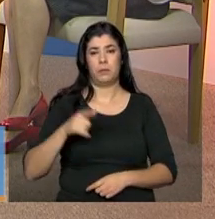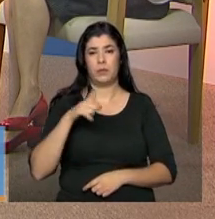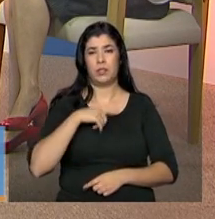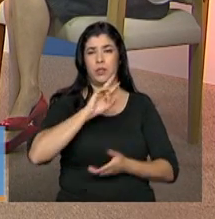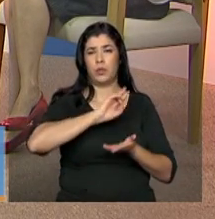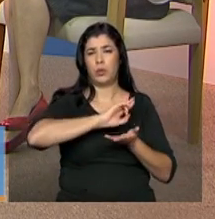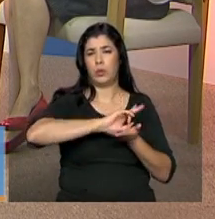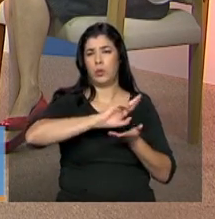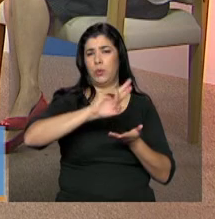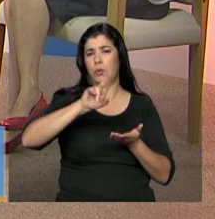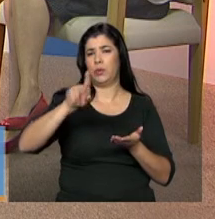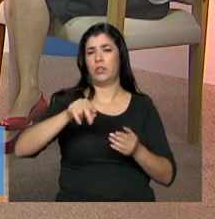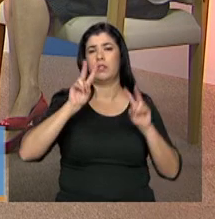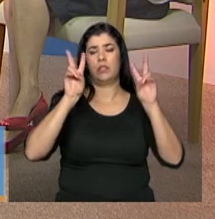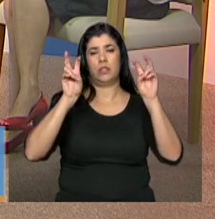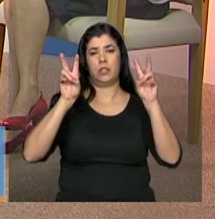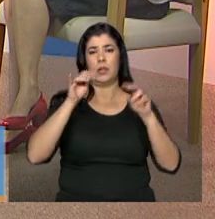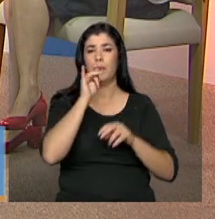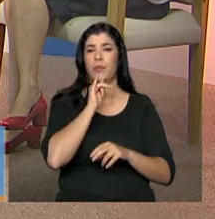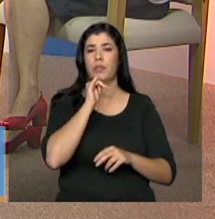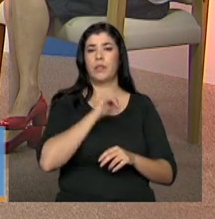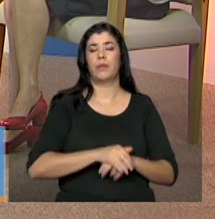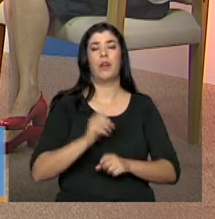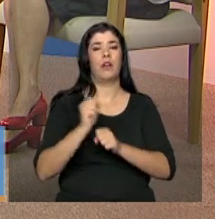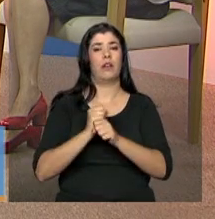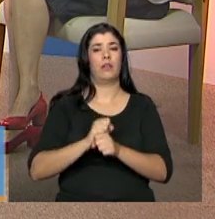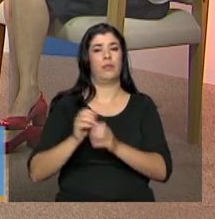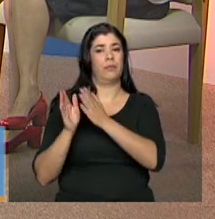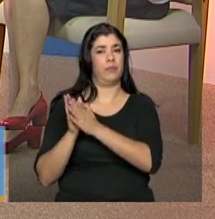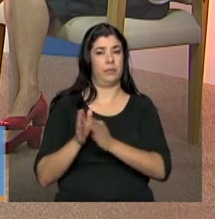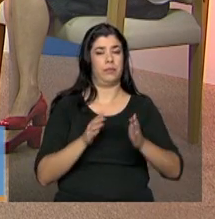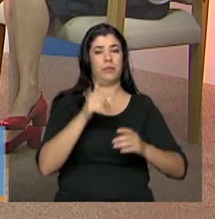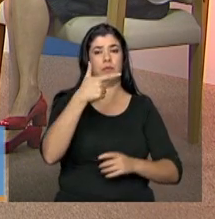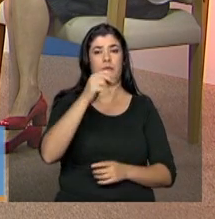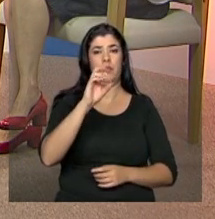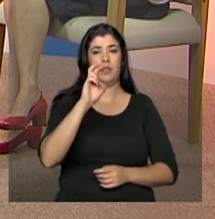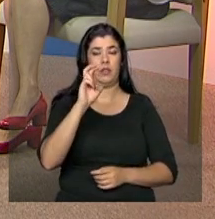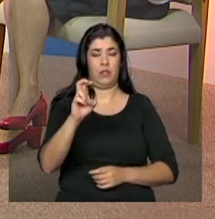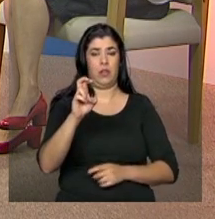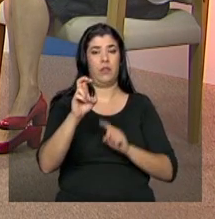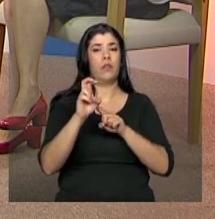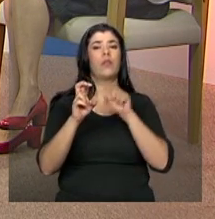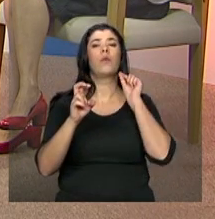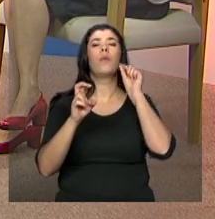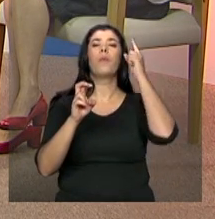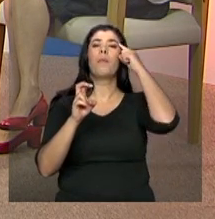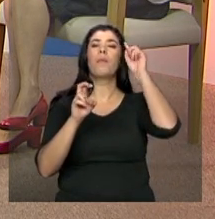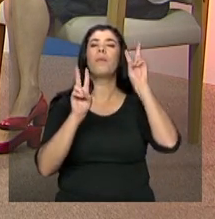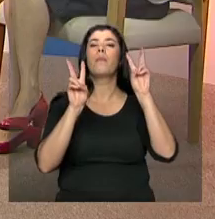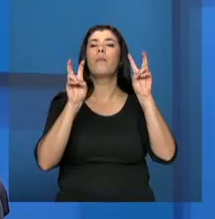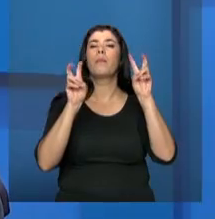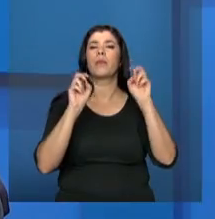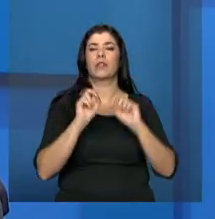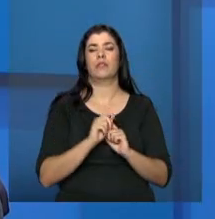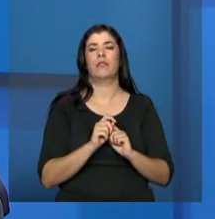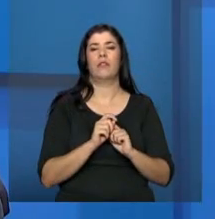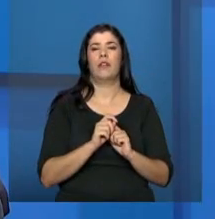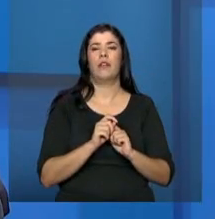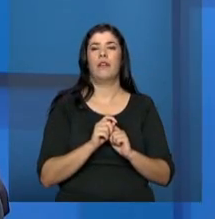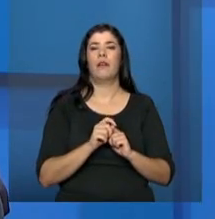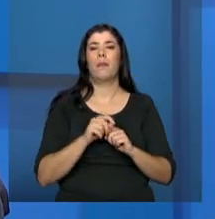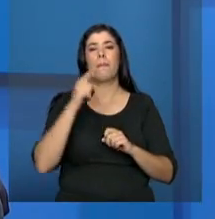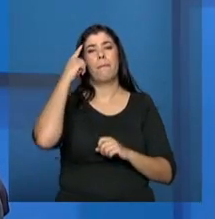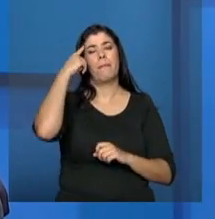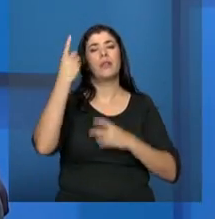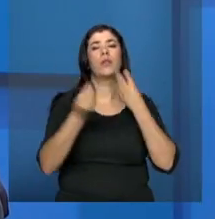temas. Em 2005, nós tivemos um tema que era pensar estrategicamente a assistência social por 10 anos.